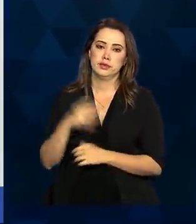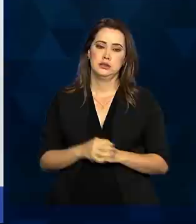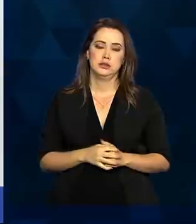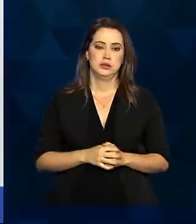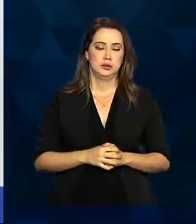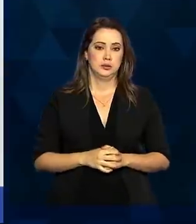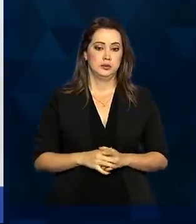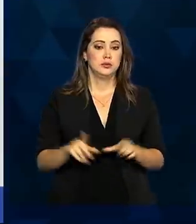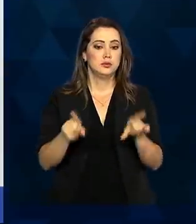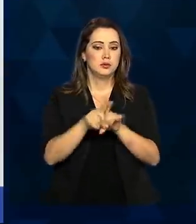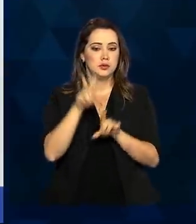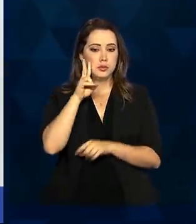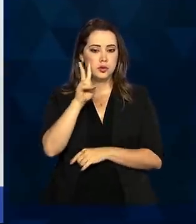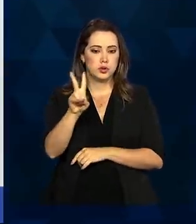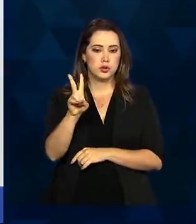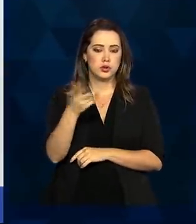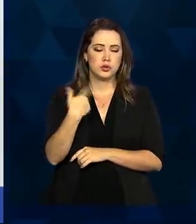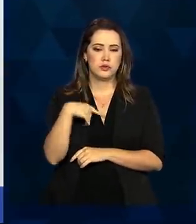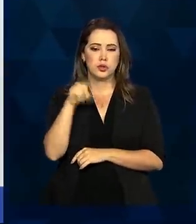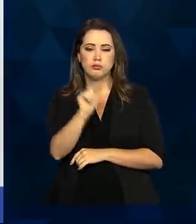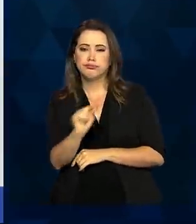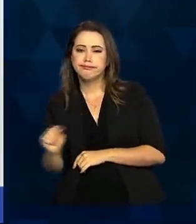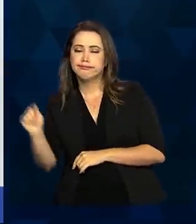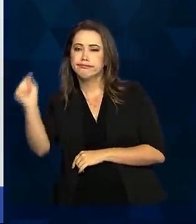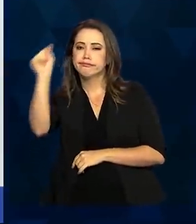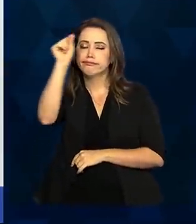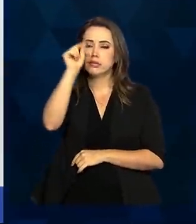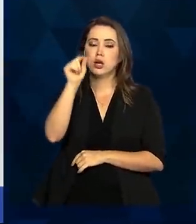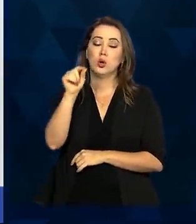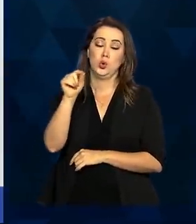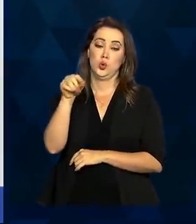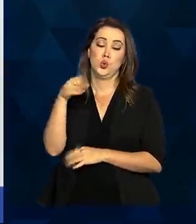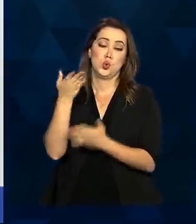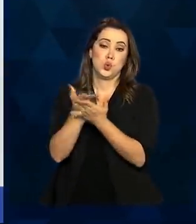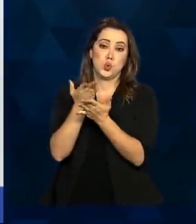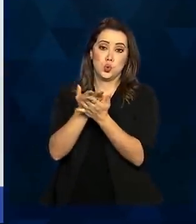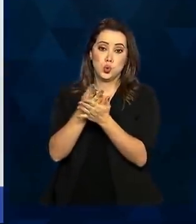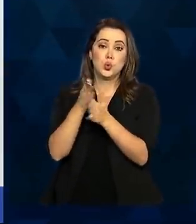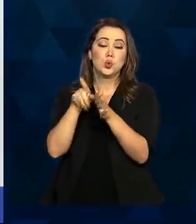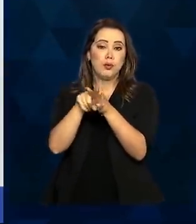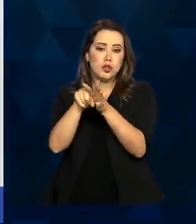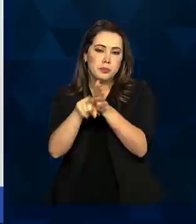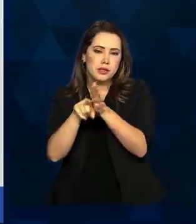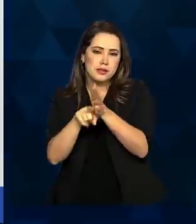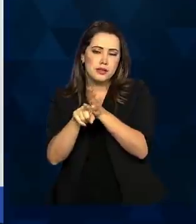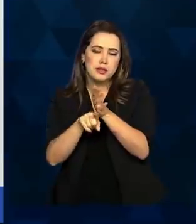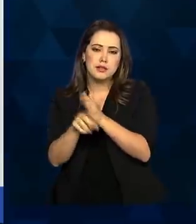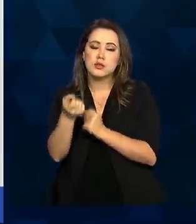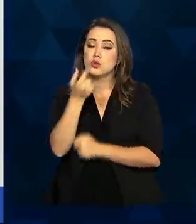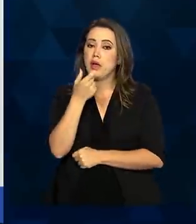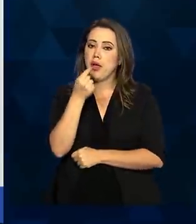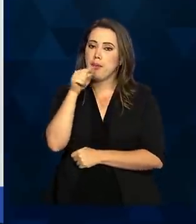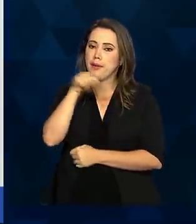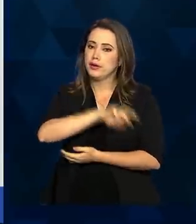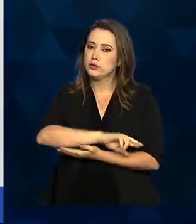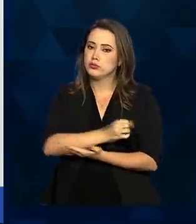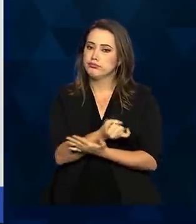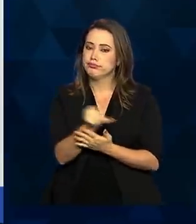Também acompanhamos o mapa dos estudos experimentais relacionados à cloroquina, hidroxicloroquina,